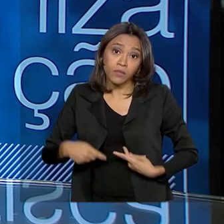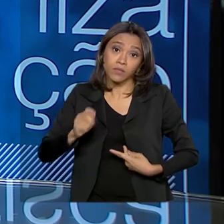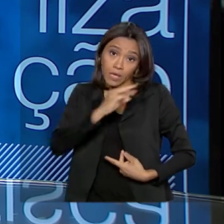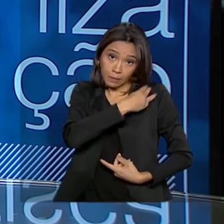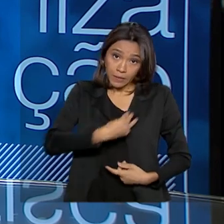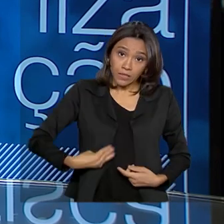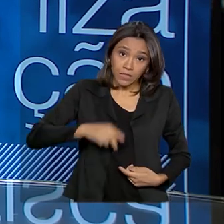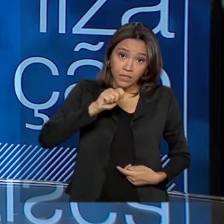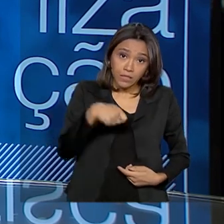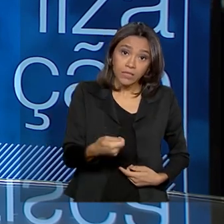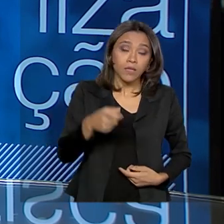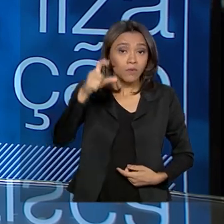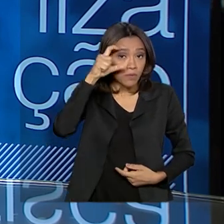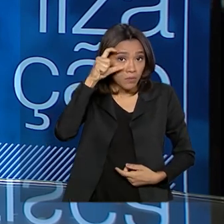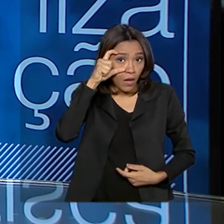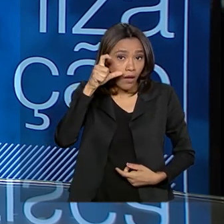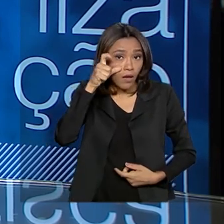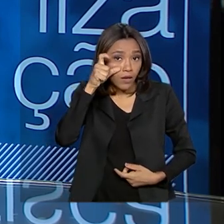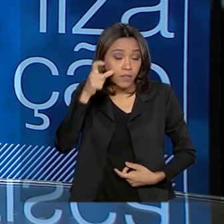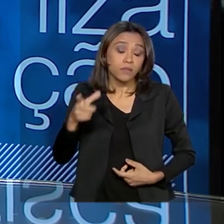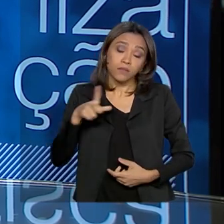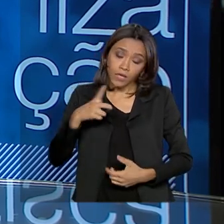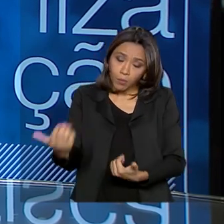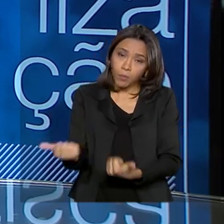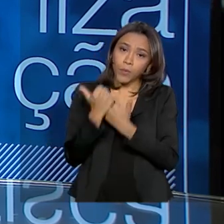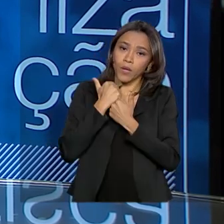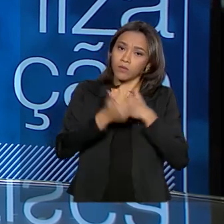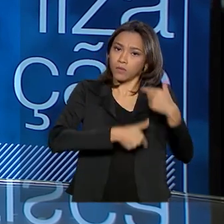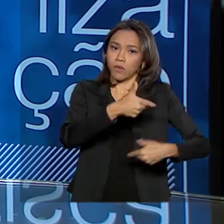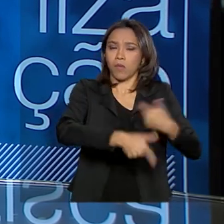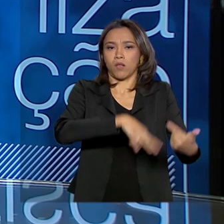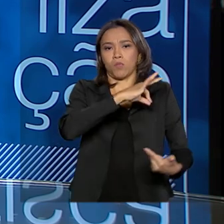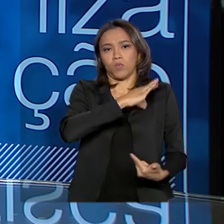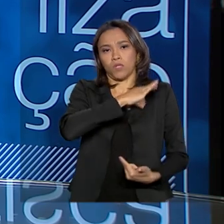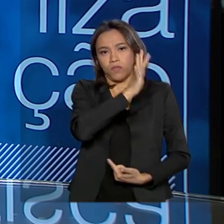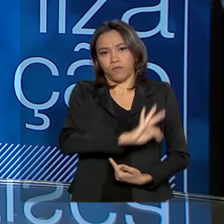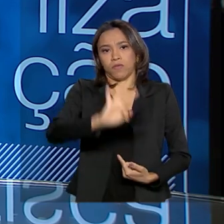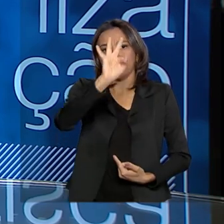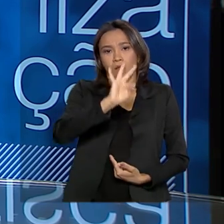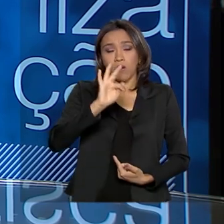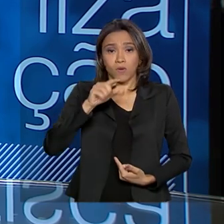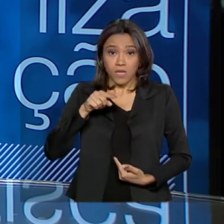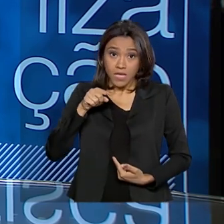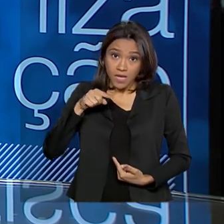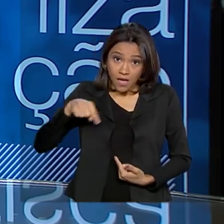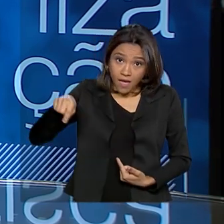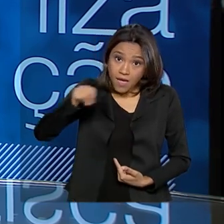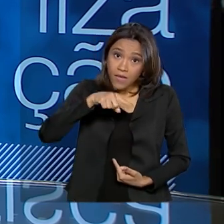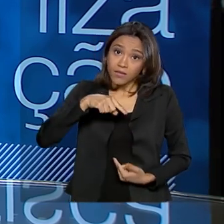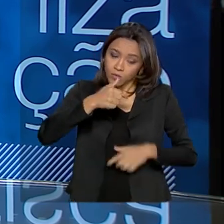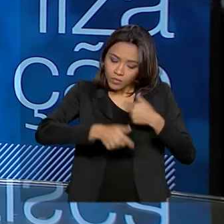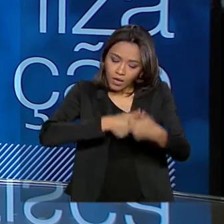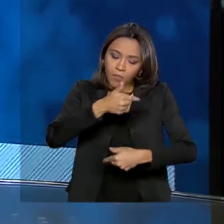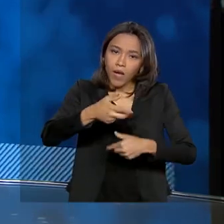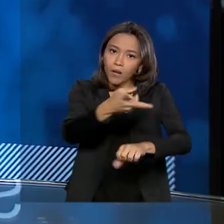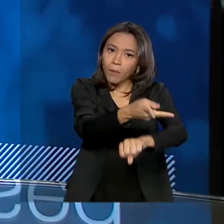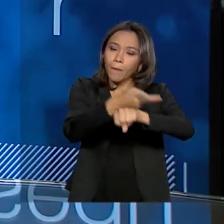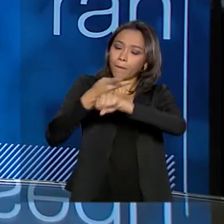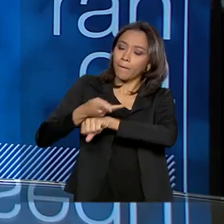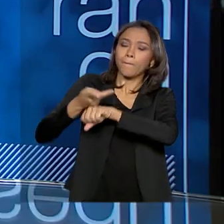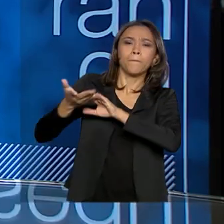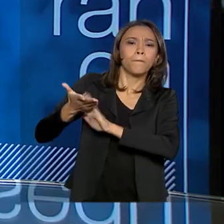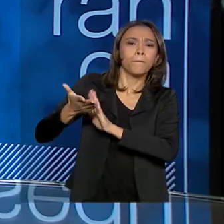apoiado muito essa ação da Polícia Rodoviária Federal e ela é uma ação, como se colocou, premiada pela forma